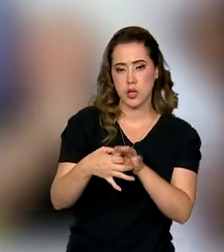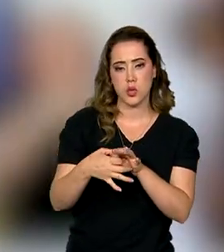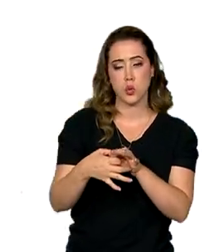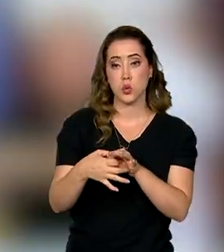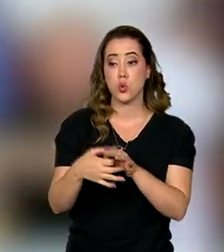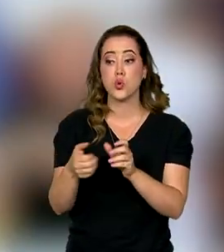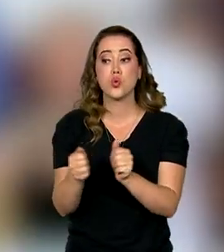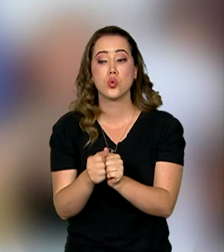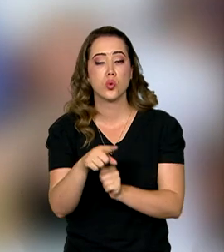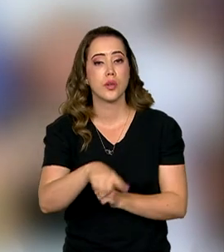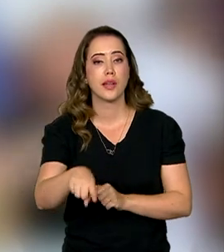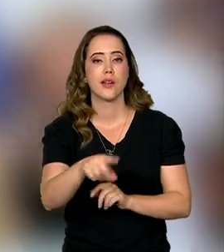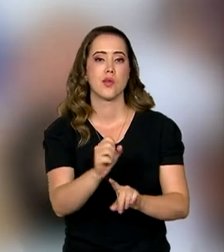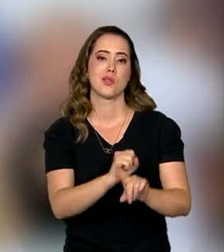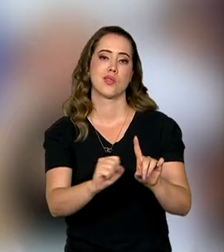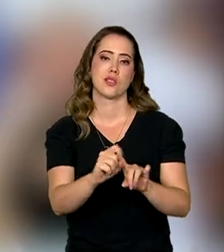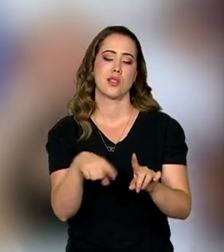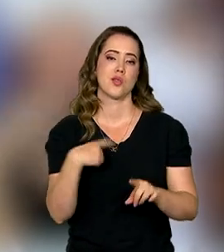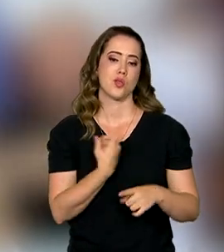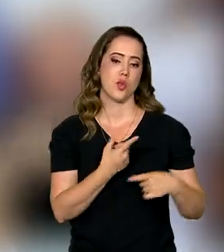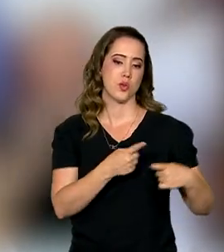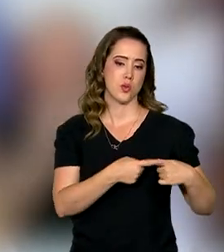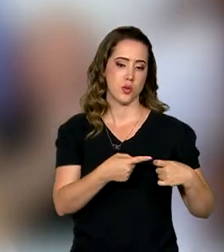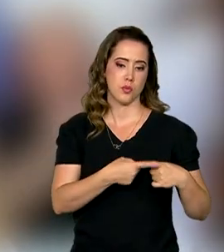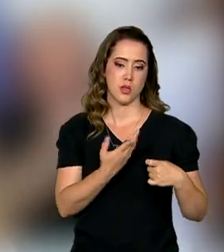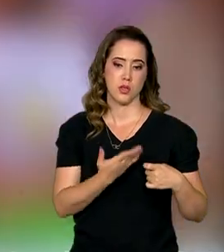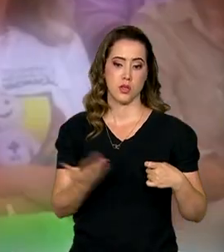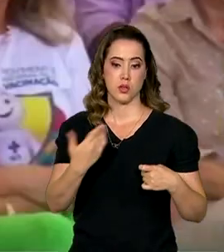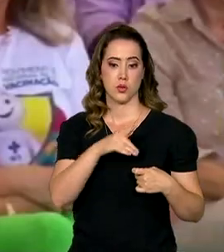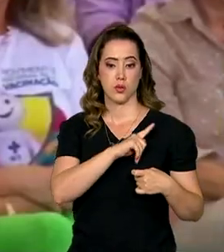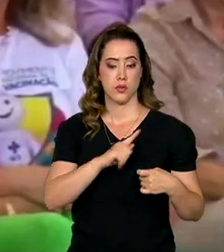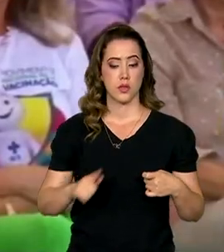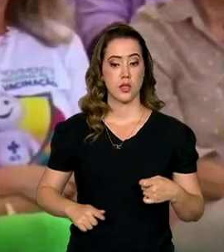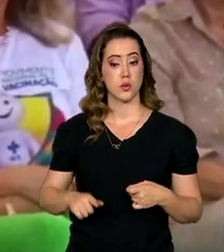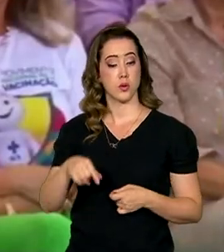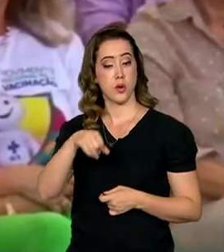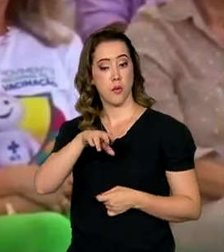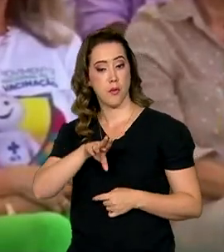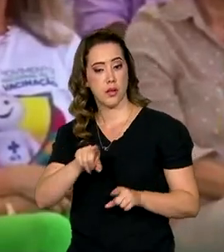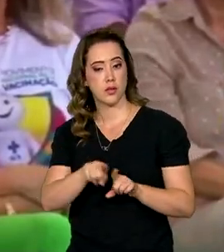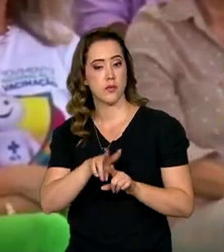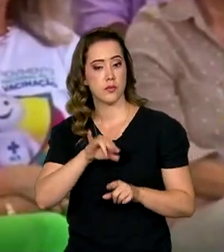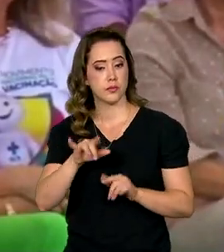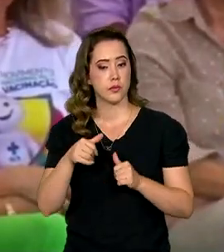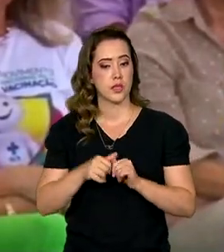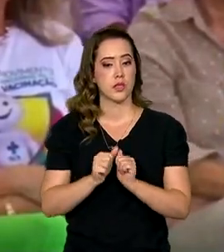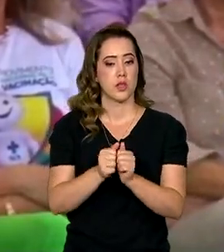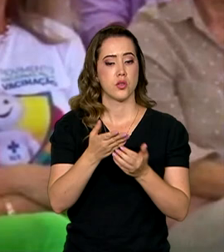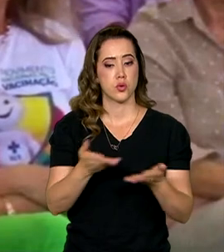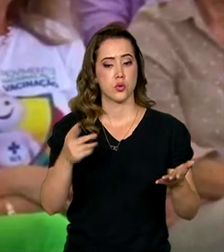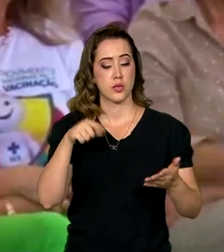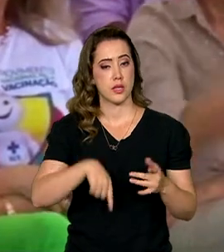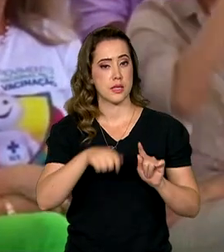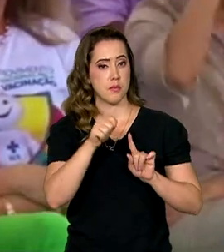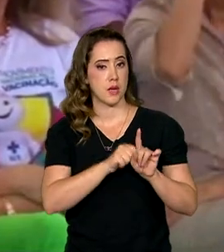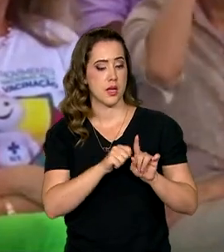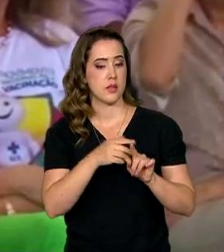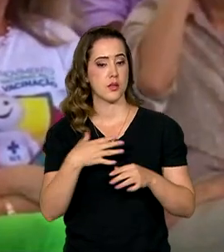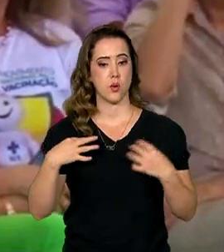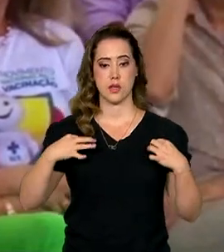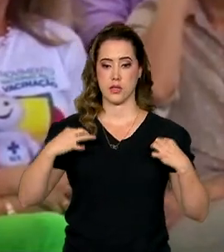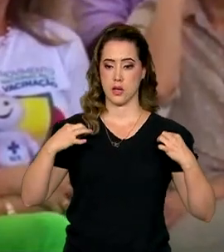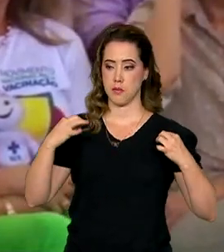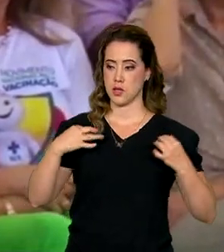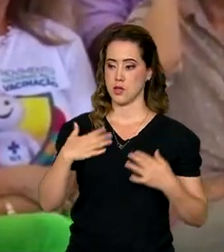sociedades, nossos pediatras, governador e humano, vão estar durante todo esse mês com essa camisa